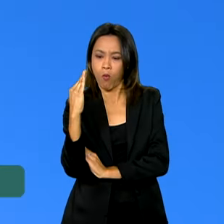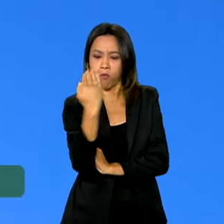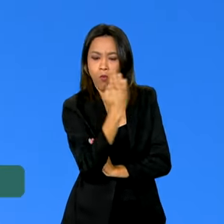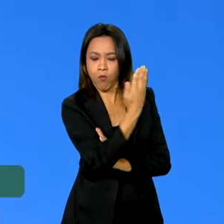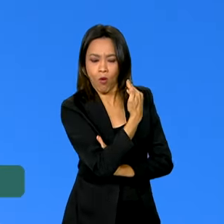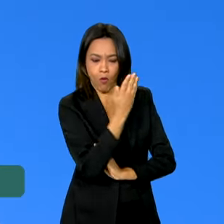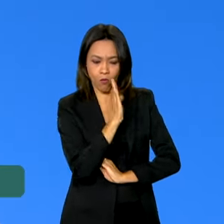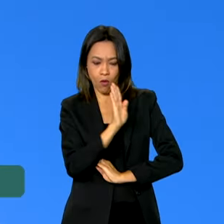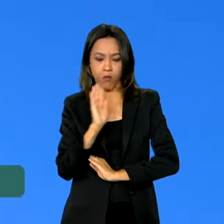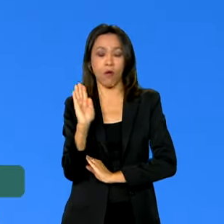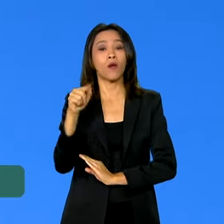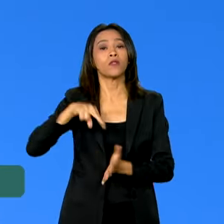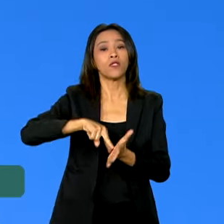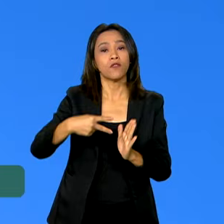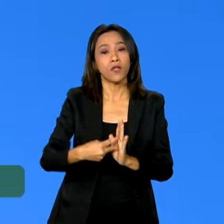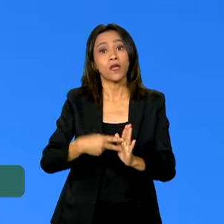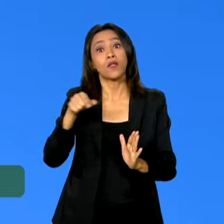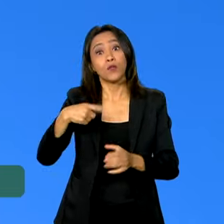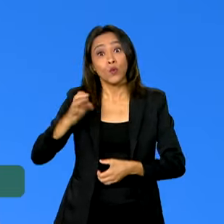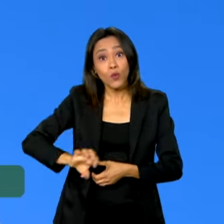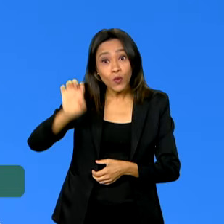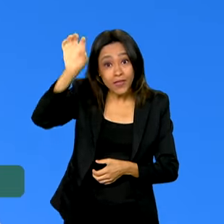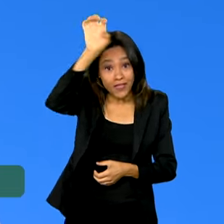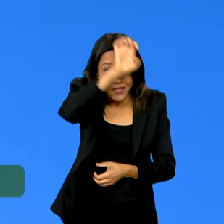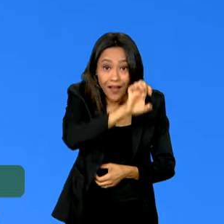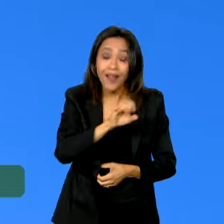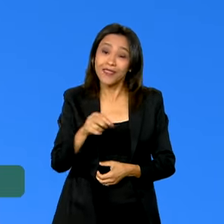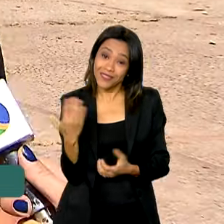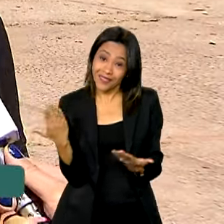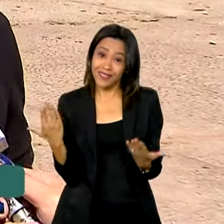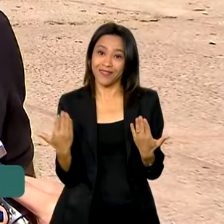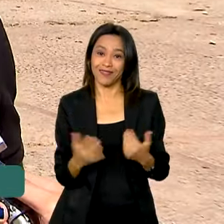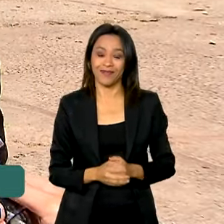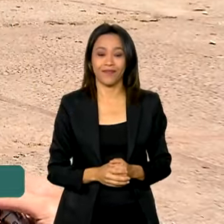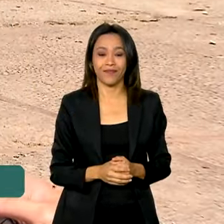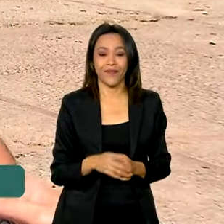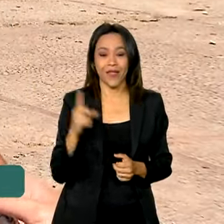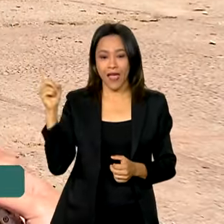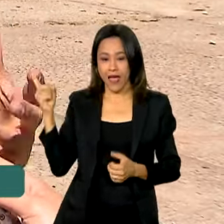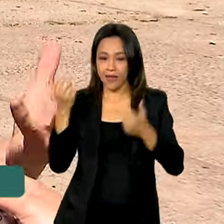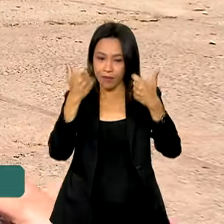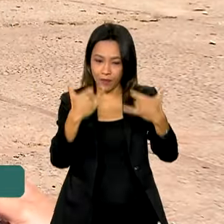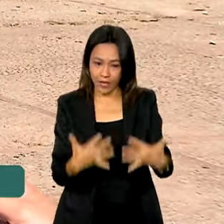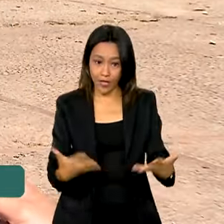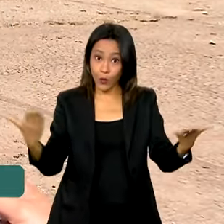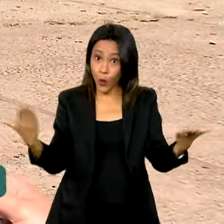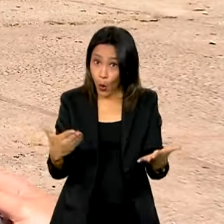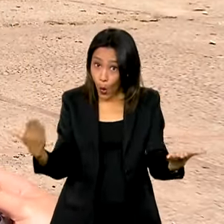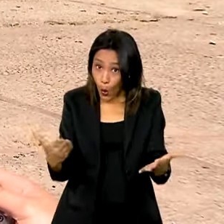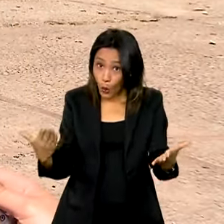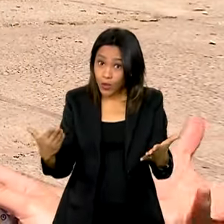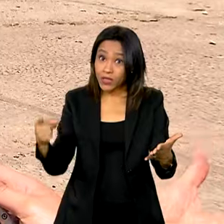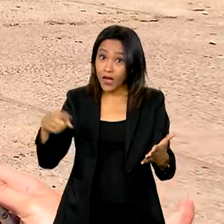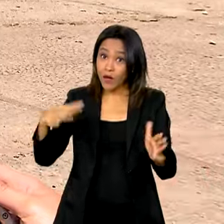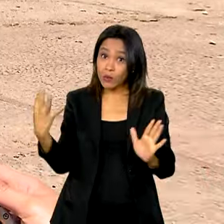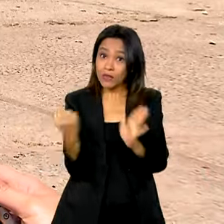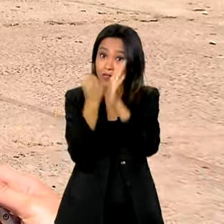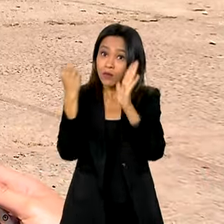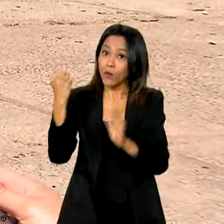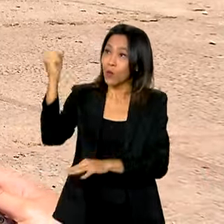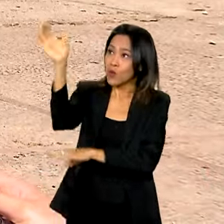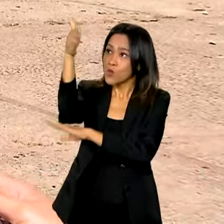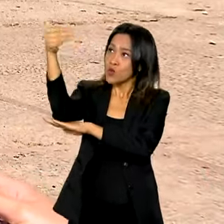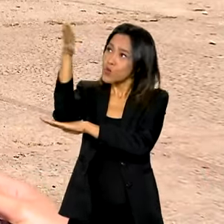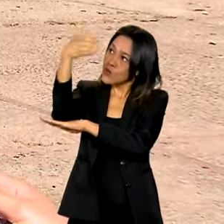estados e territórios brasileiros na época de sua construção. A bandeira, hoje em dia, é um ícone absoluto aqui na